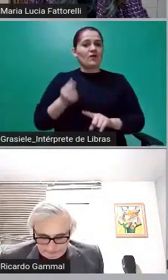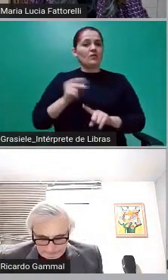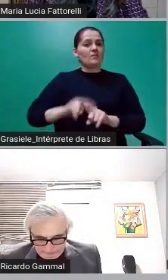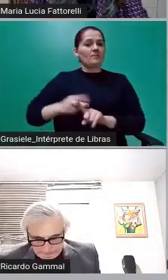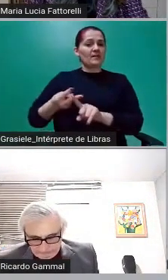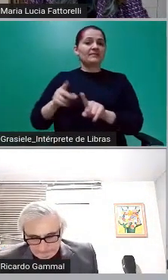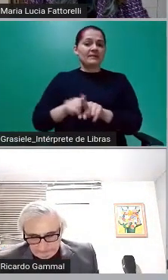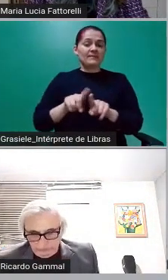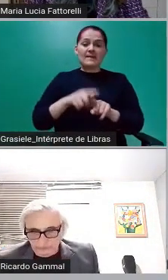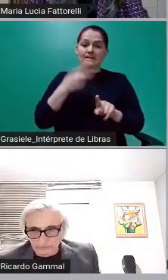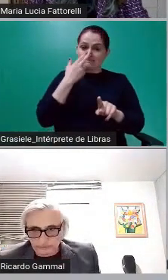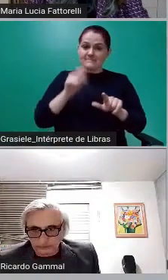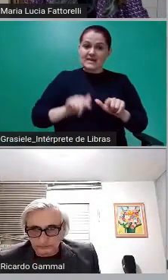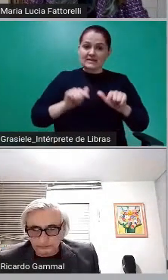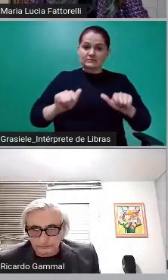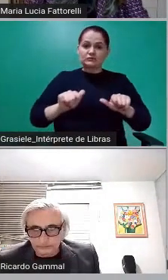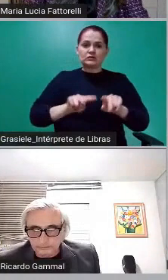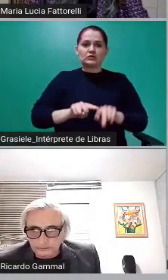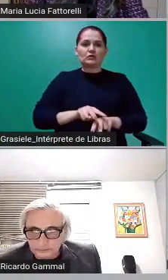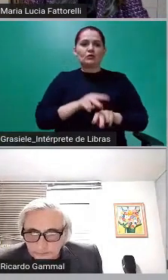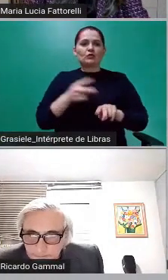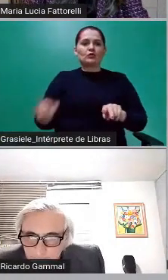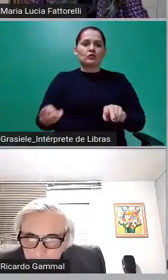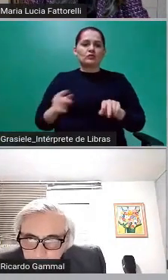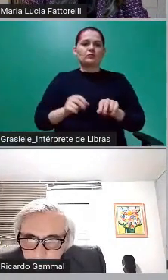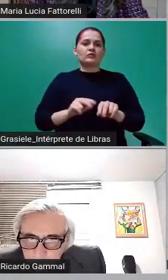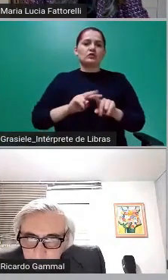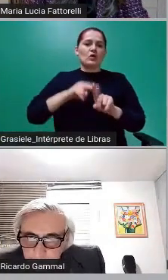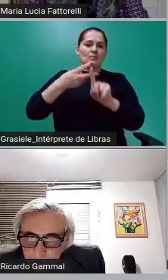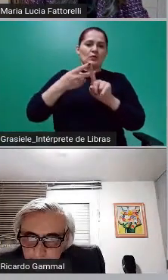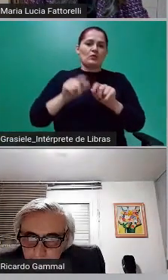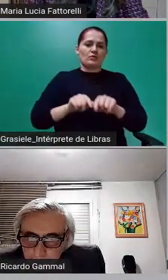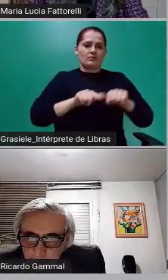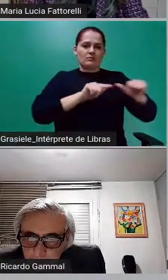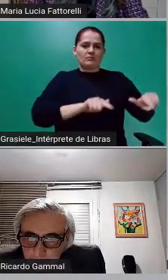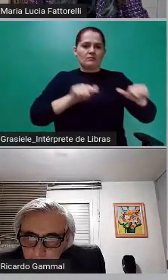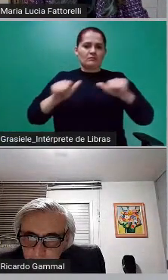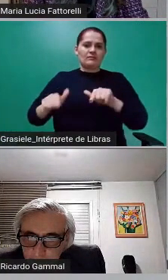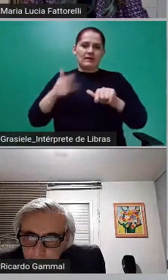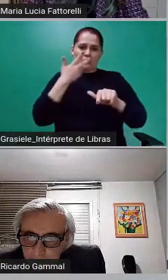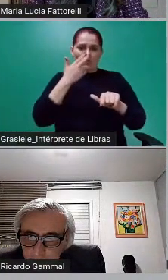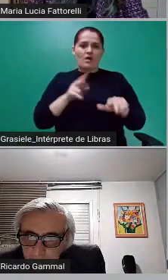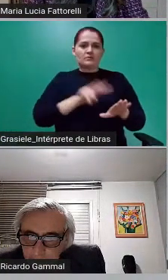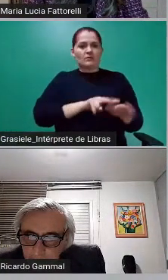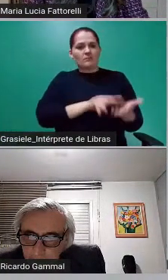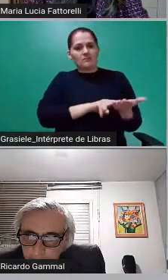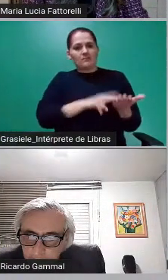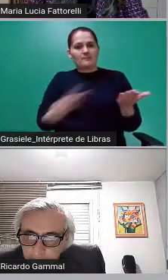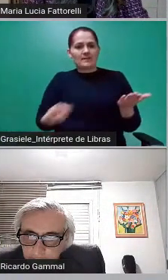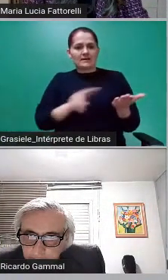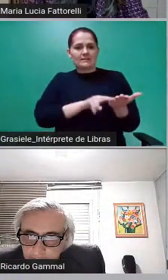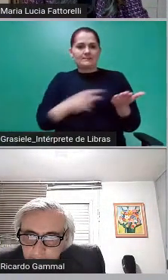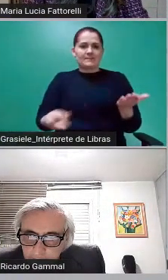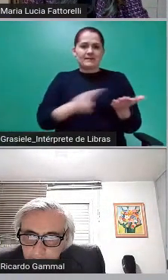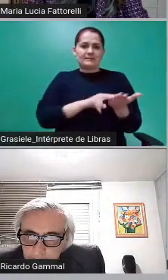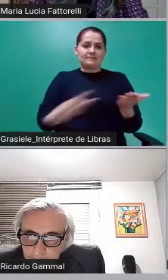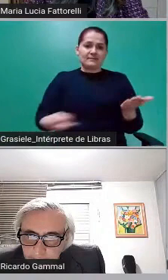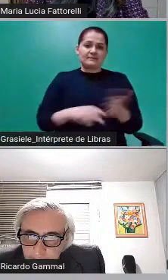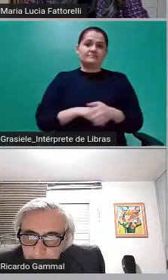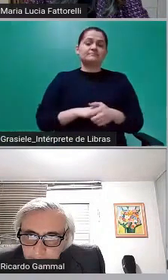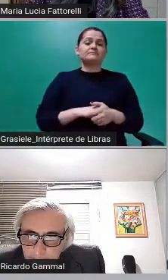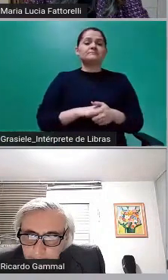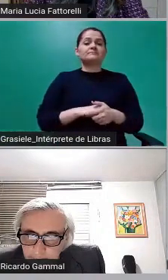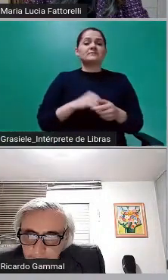Juntavam tudo num pacote e enviaram esse relatório falso ao Banco Central e ao